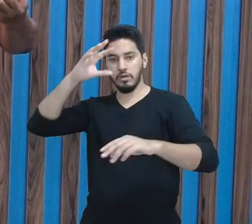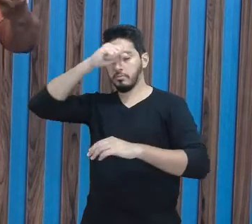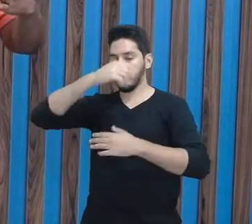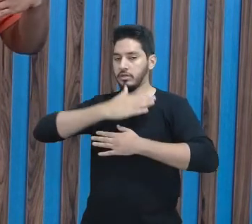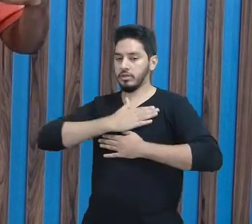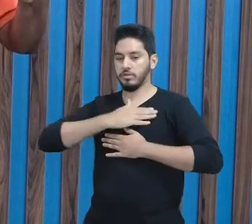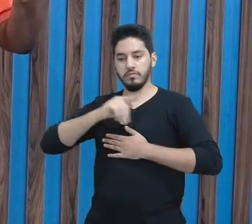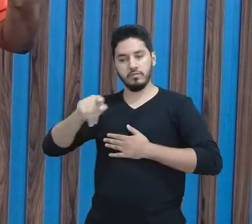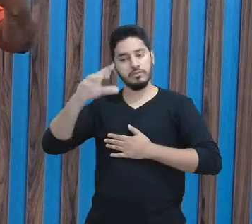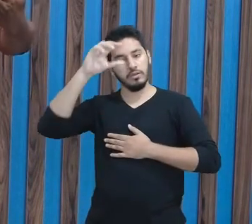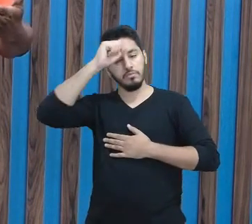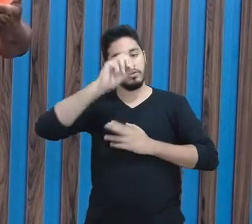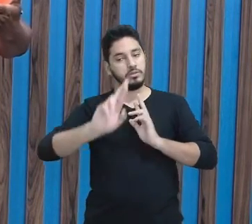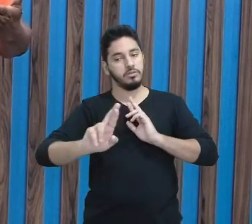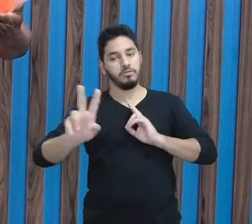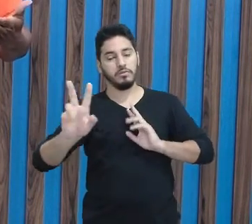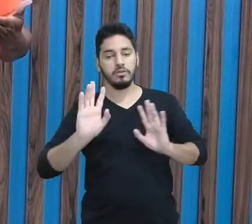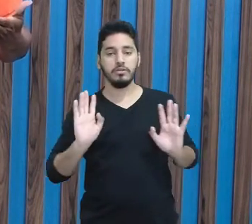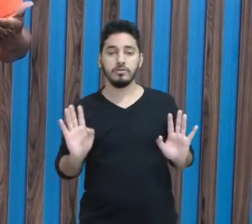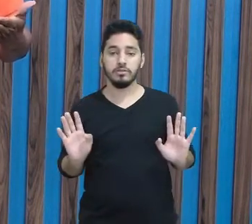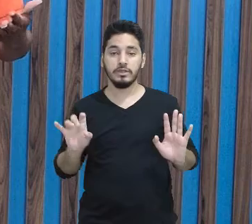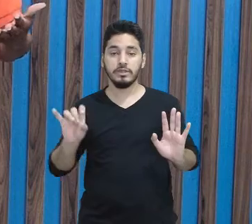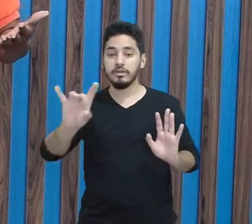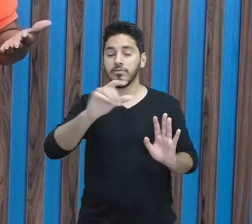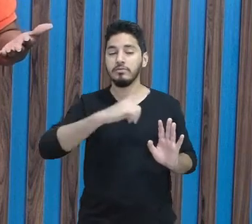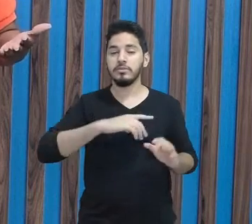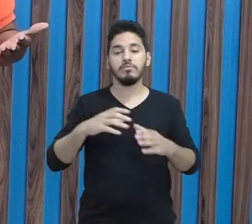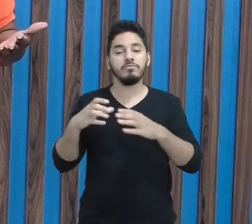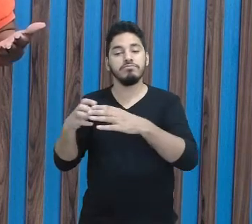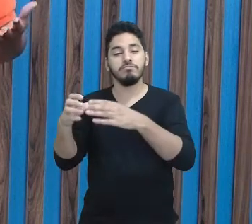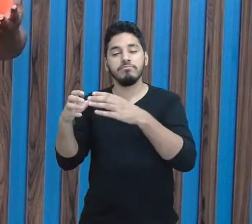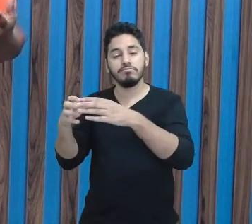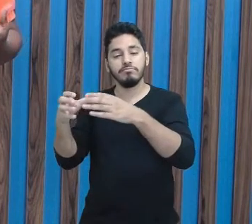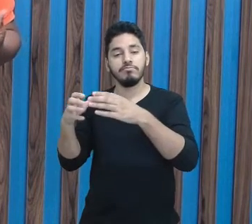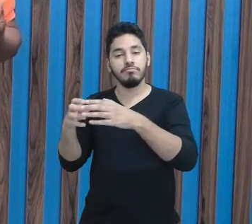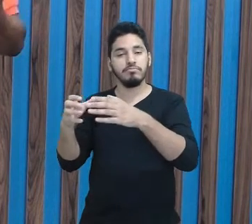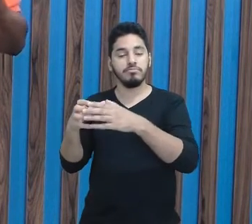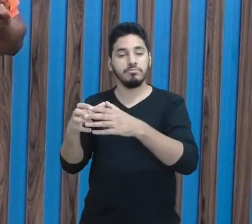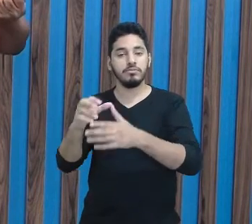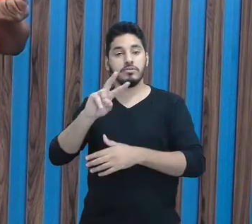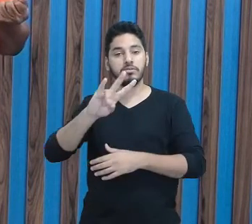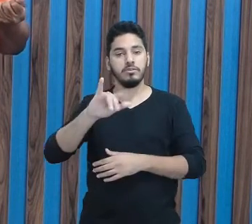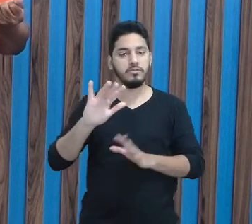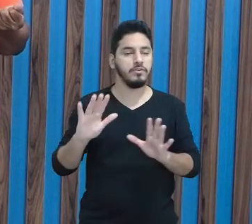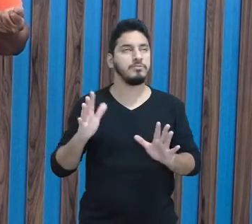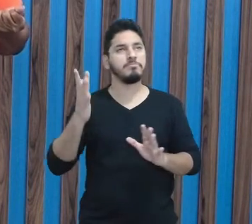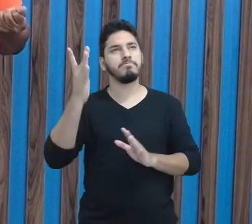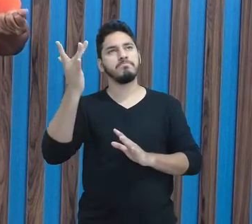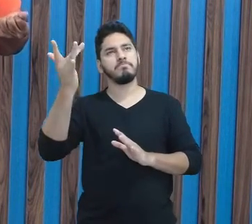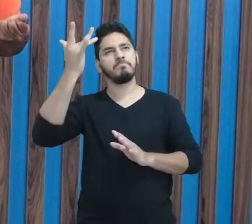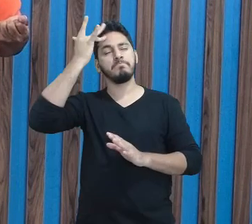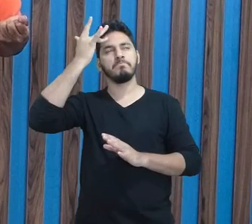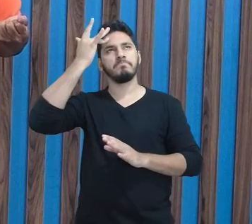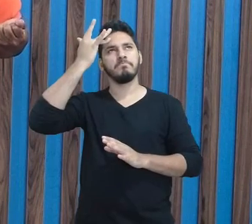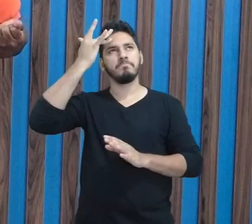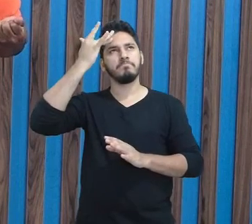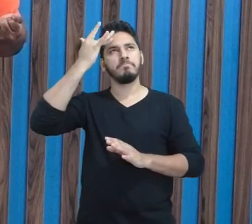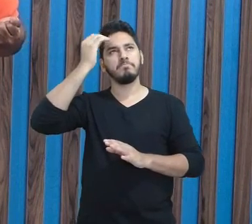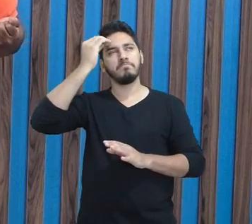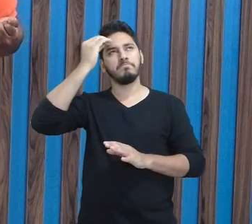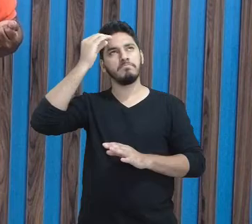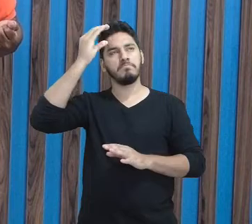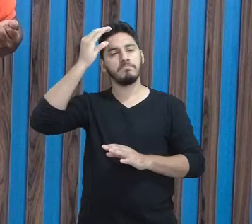vivenciado, aquela aula, ele vai consolidar do jeito dele particular,